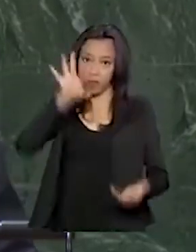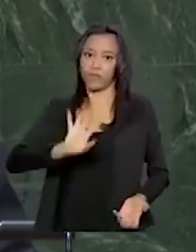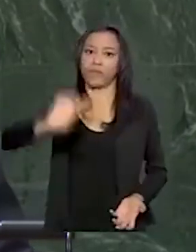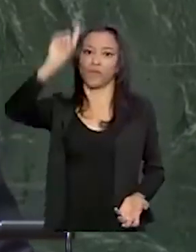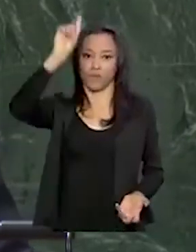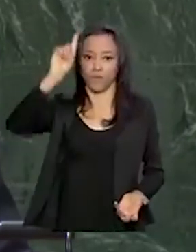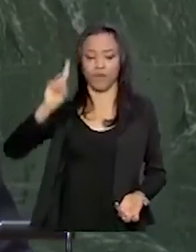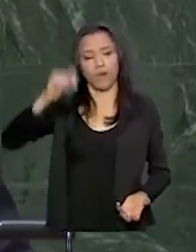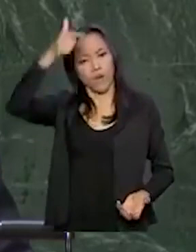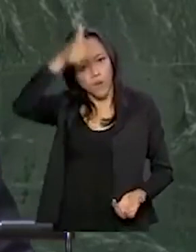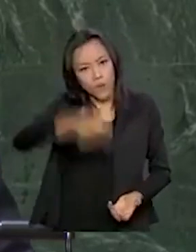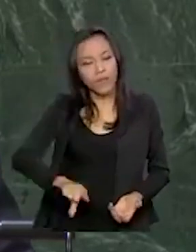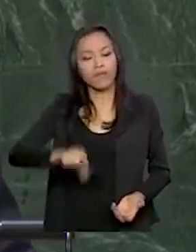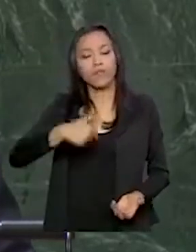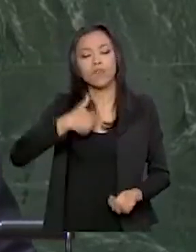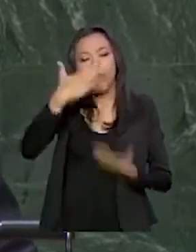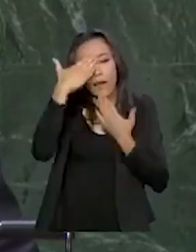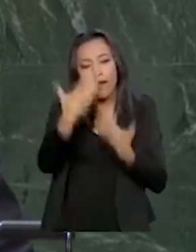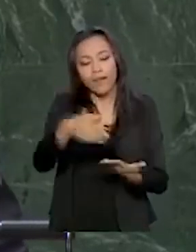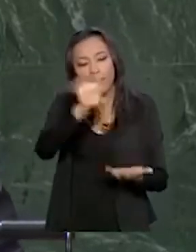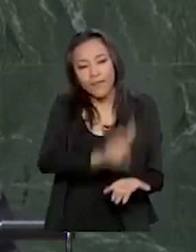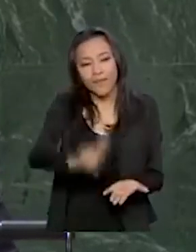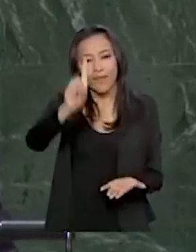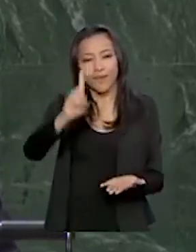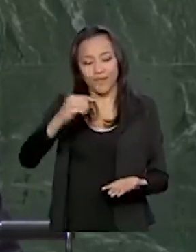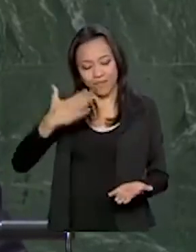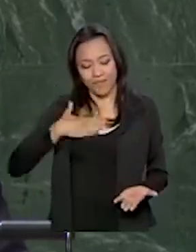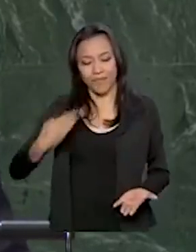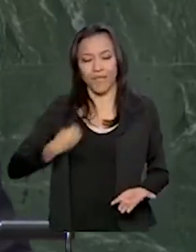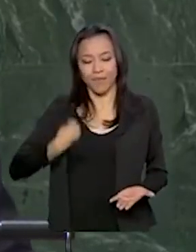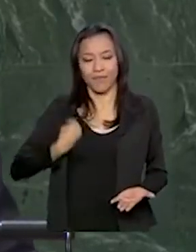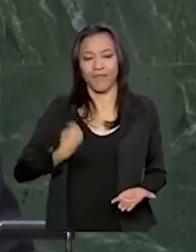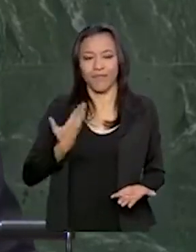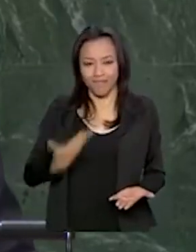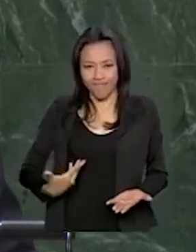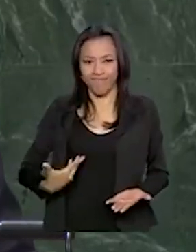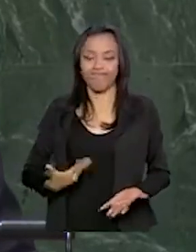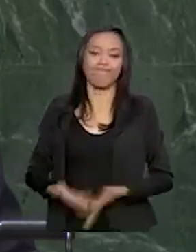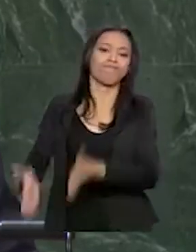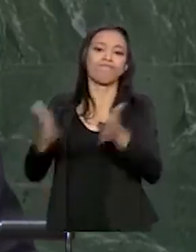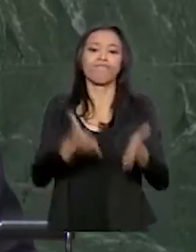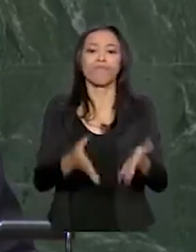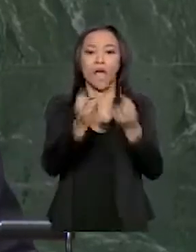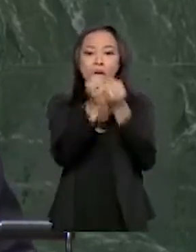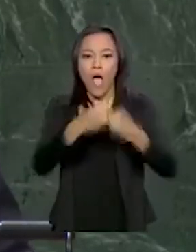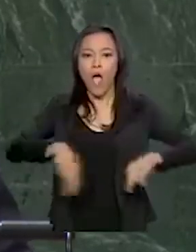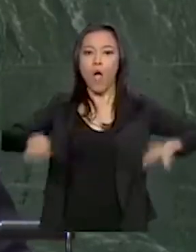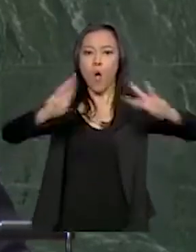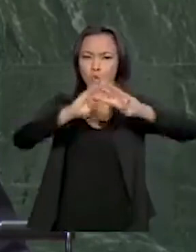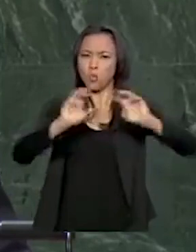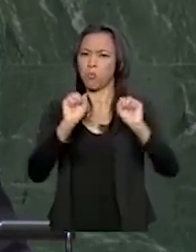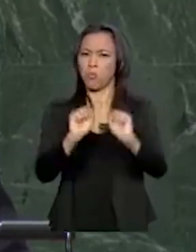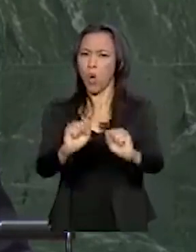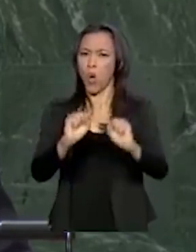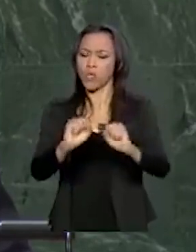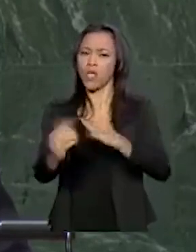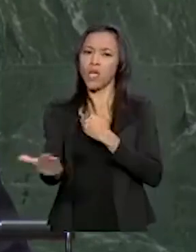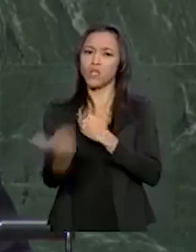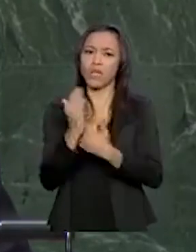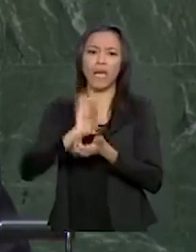Mais uma vez, agradeço a Deus pela minha vida. A ONU pode ajudar a derrotar o ambiente